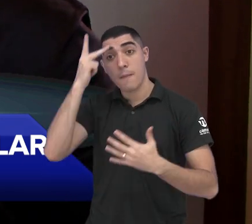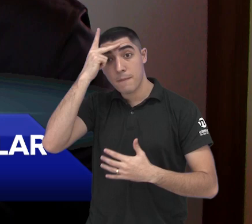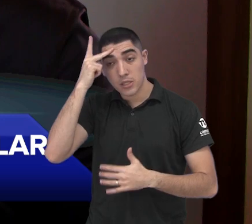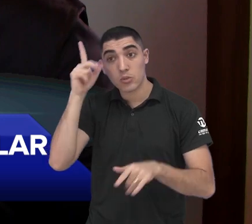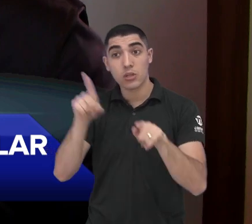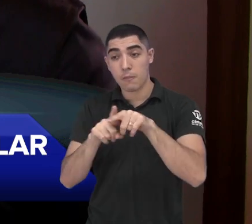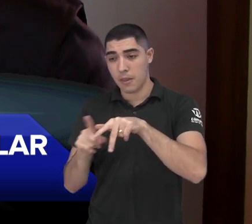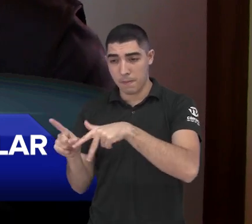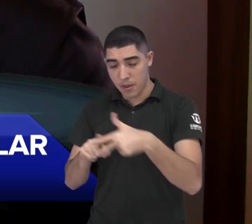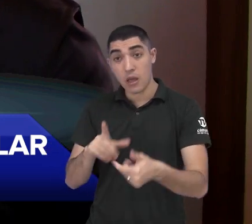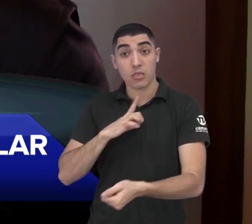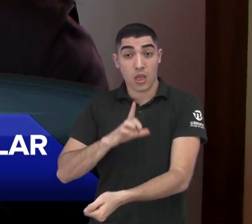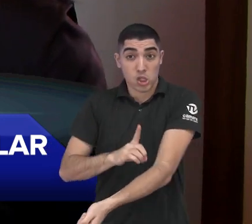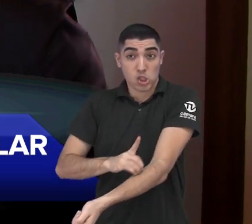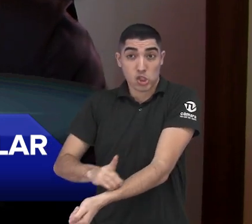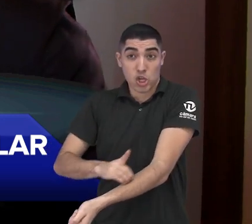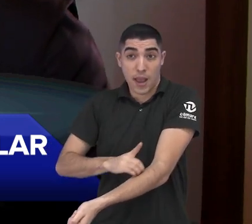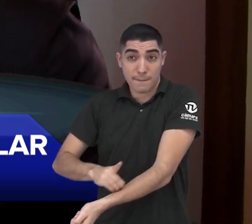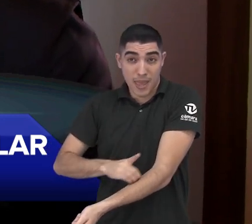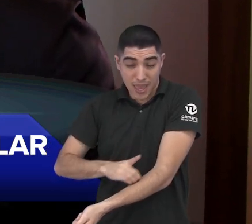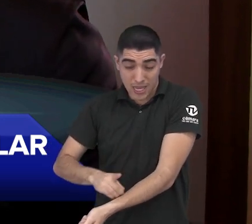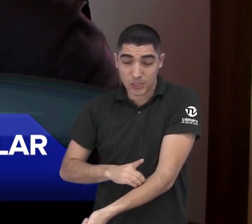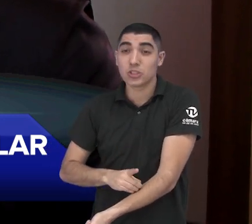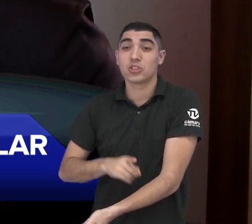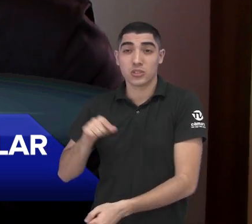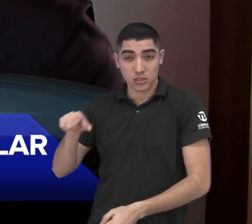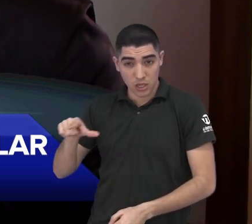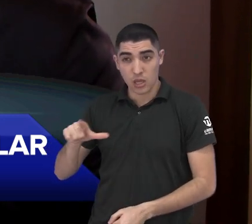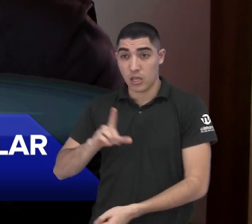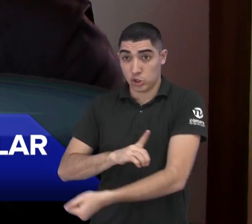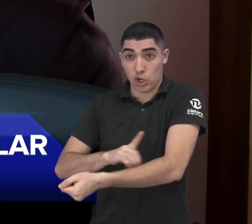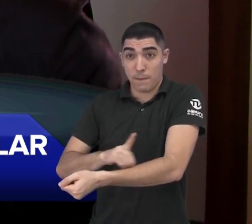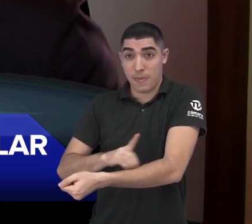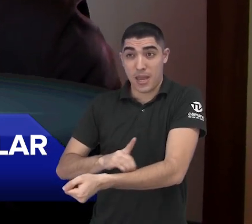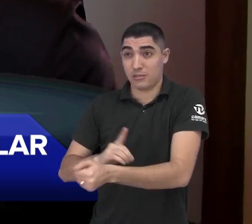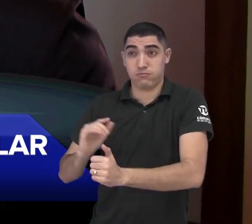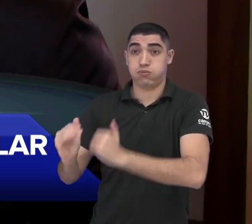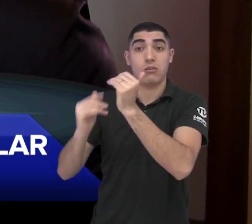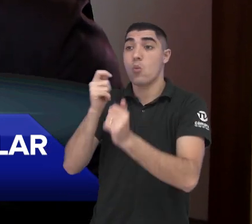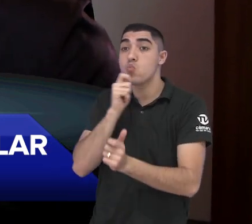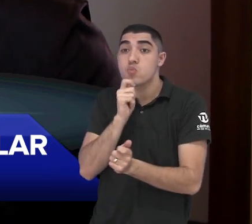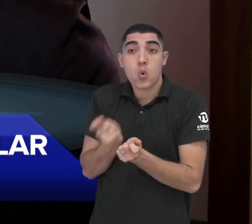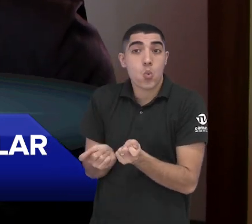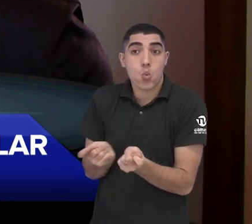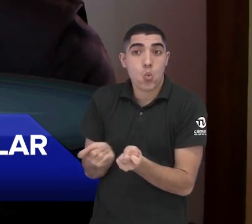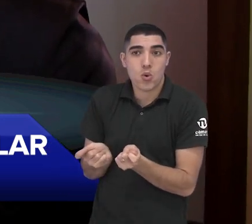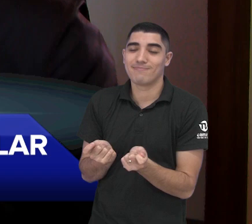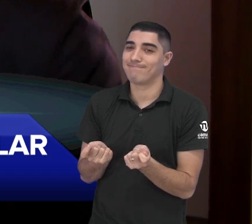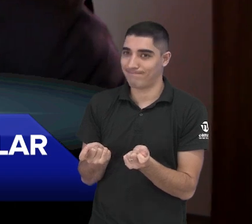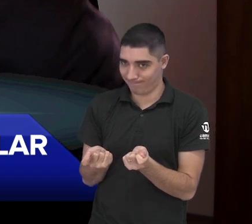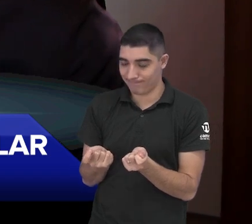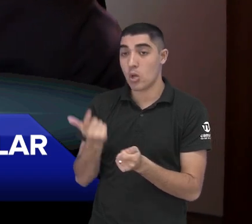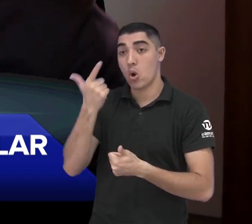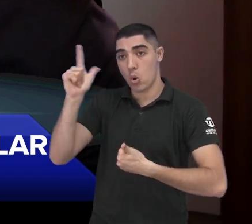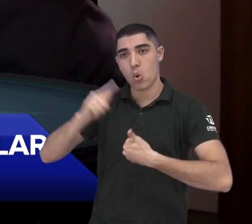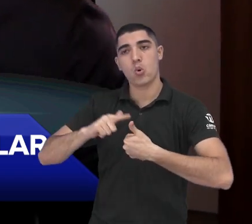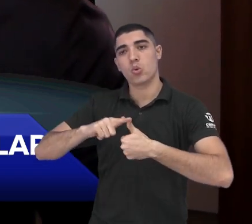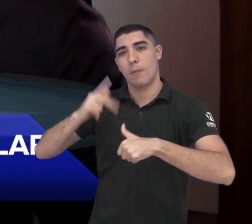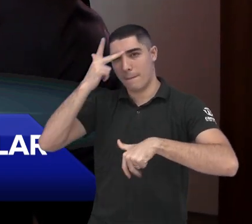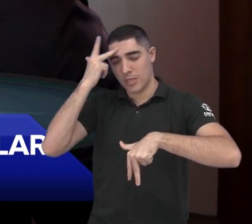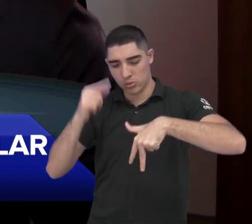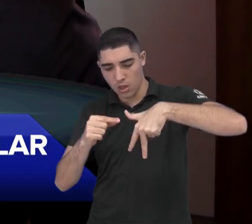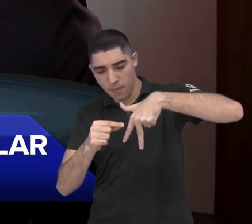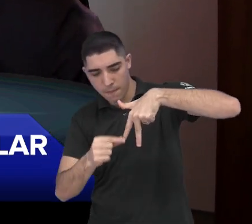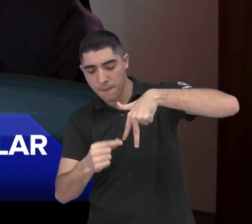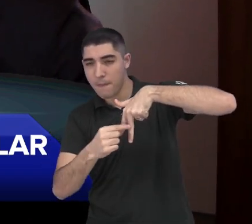sofrem de lesões pé diabéticos, relacionado aí ao diabetes avançado, sem regulação. A gente tem os